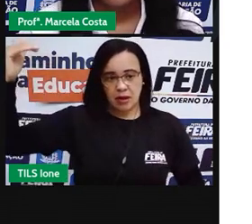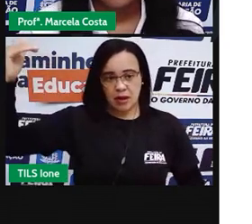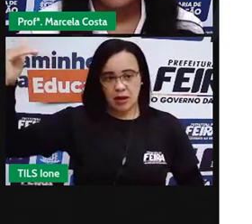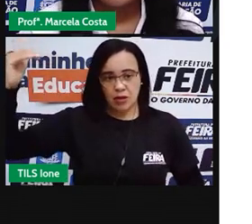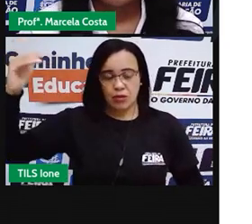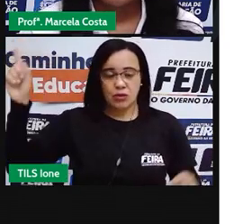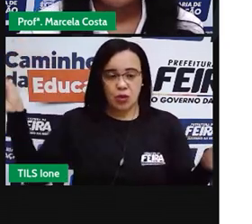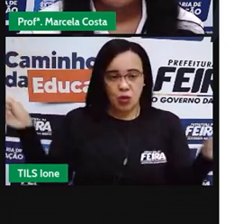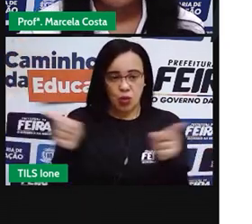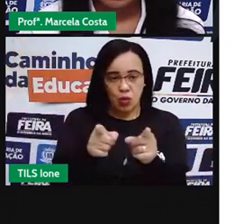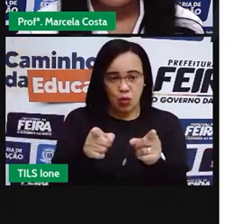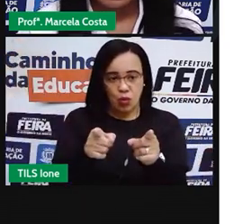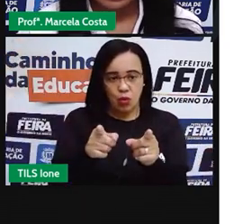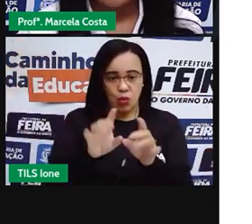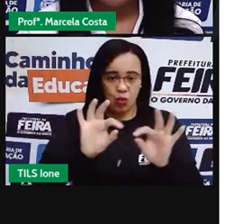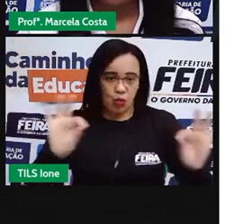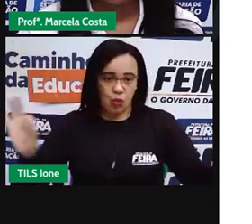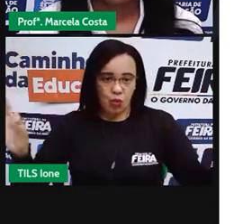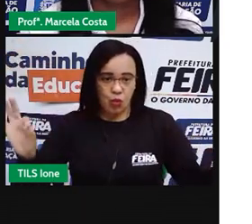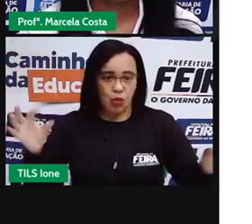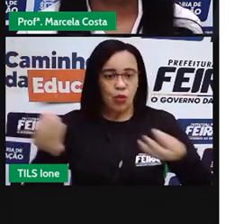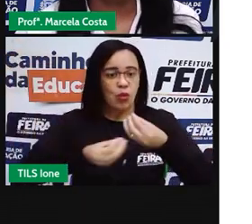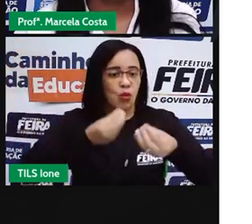mais curto, certo?